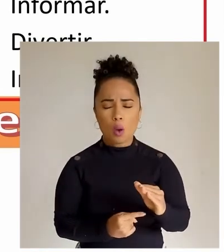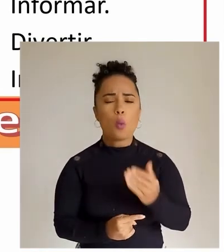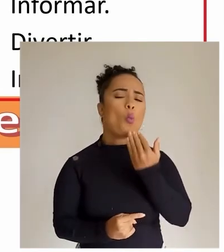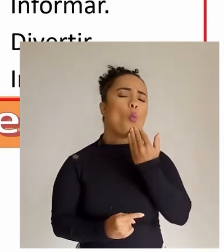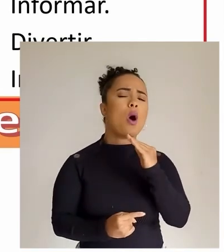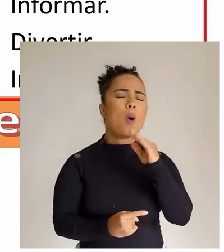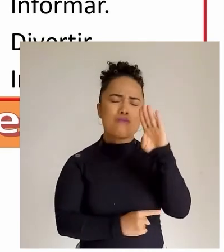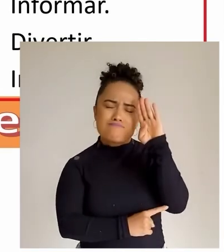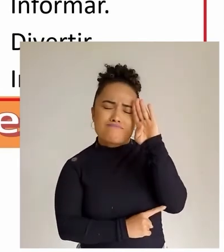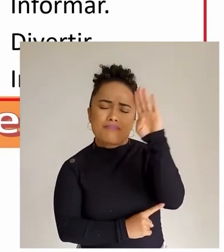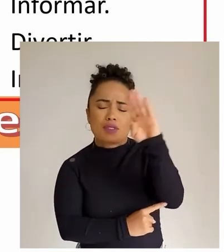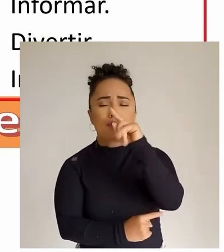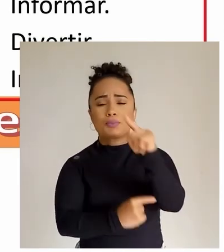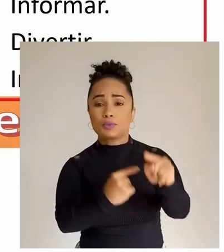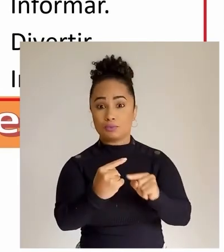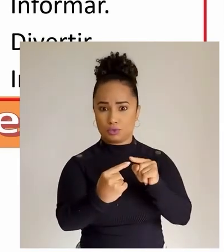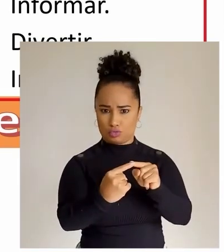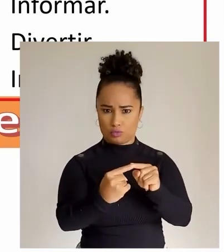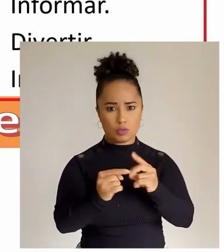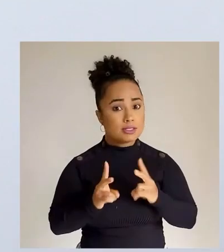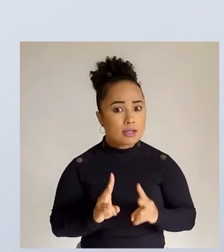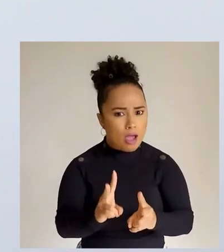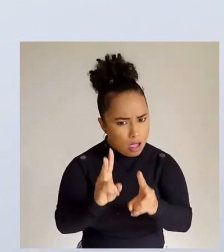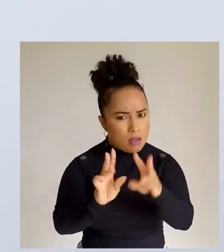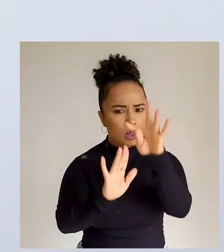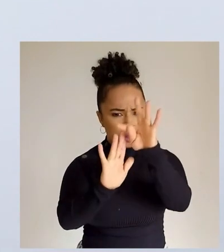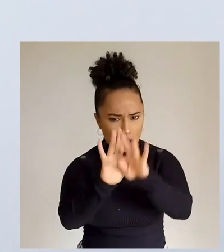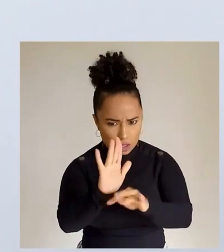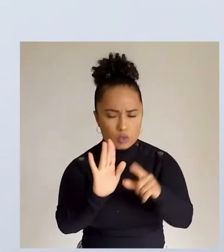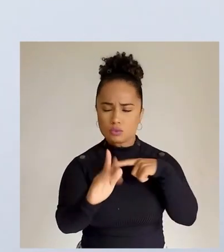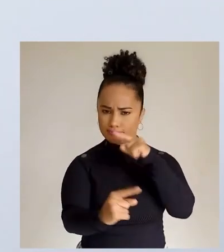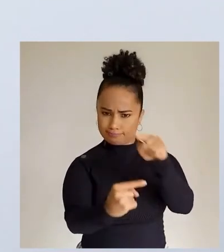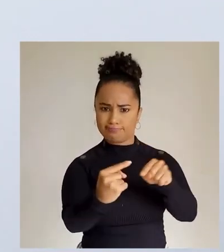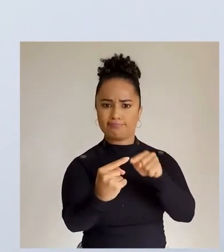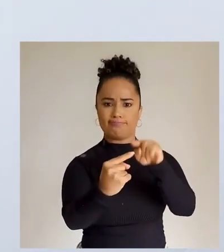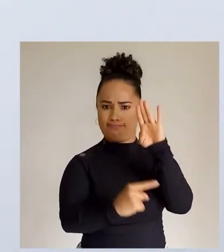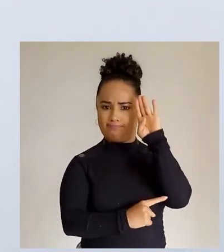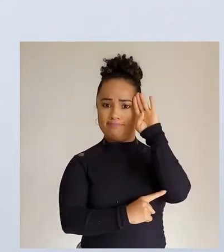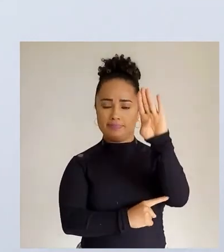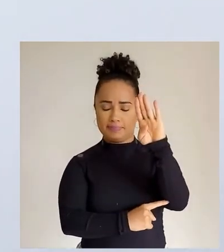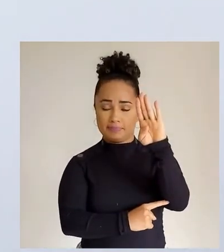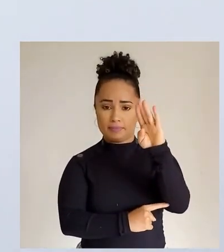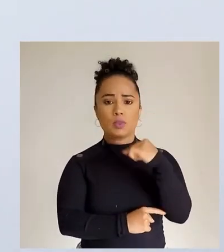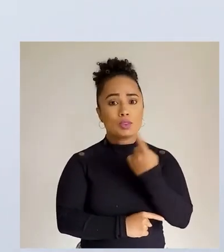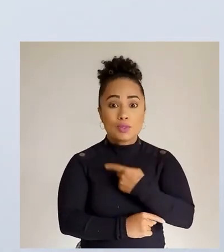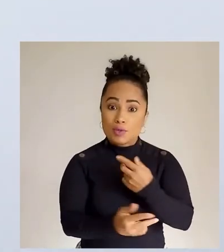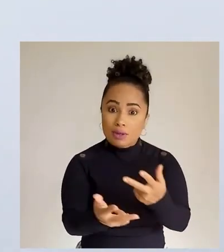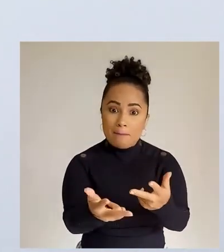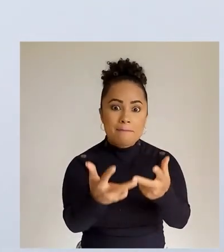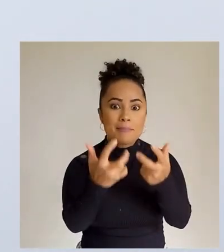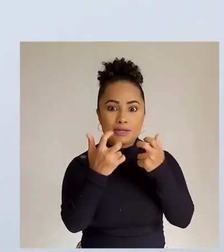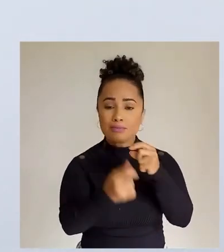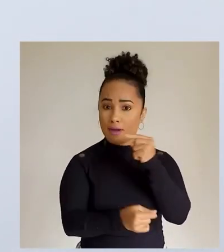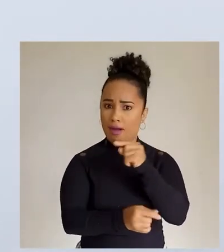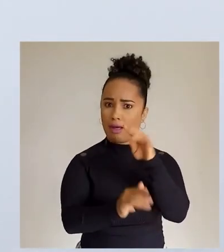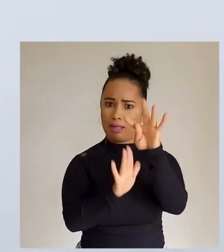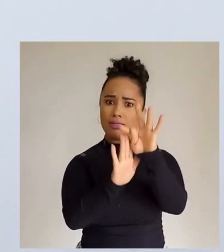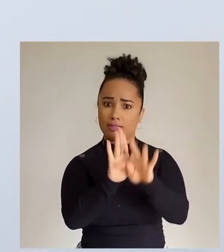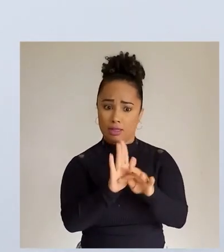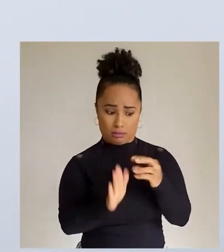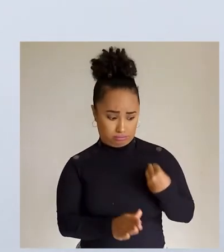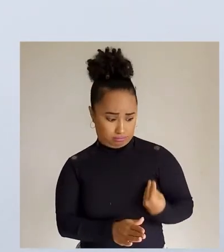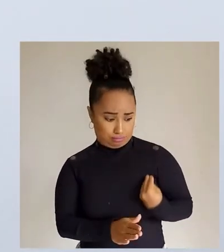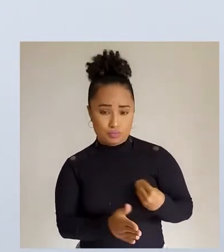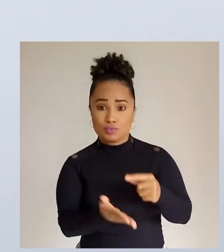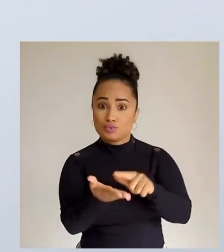objetivo principal. Todo texto tem um objetivo principal. E nós vimos que